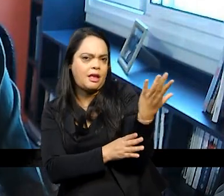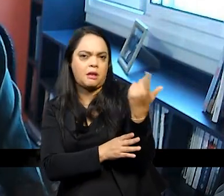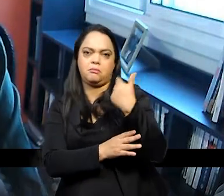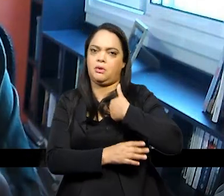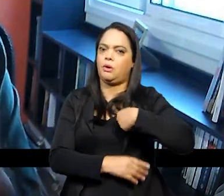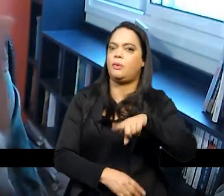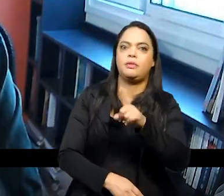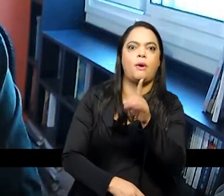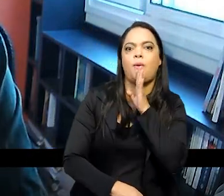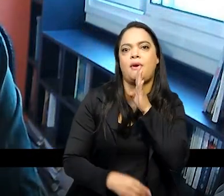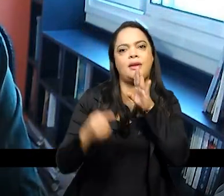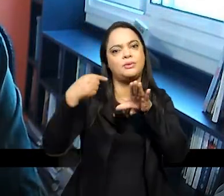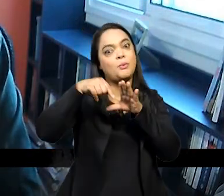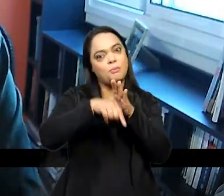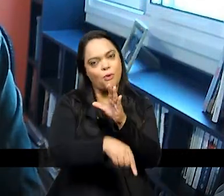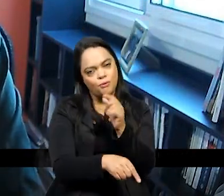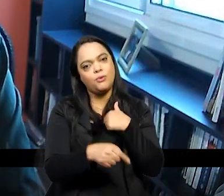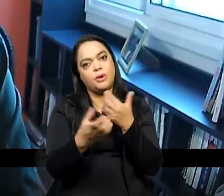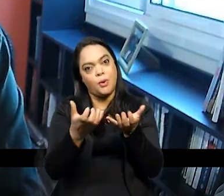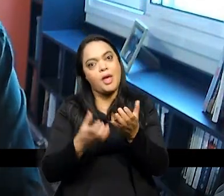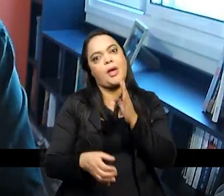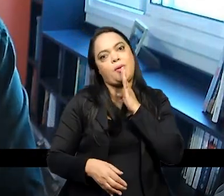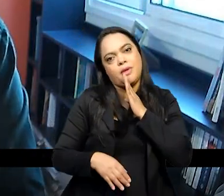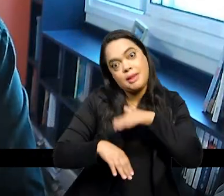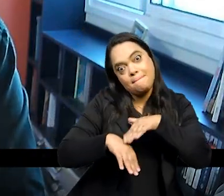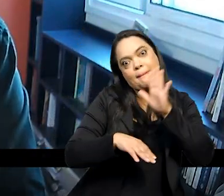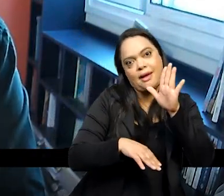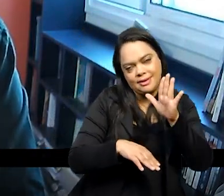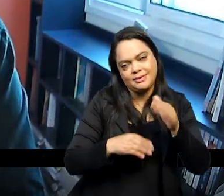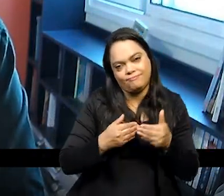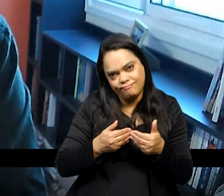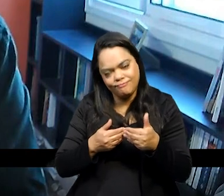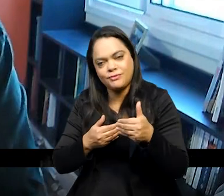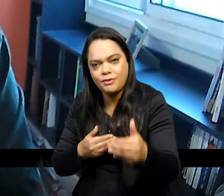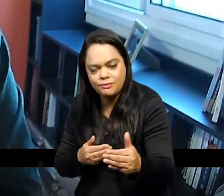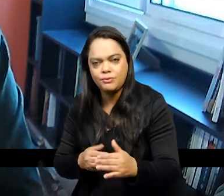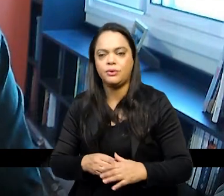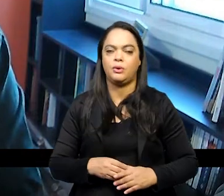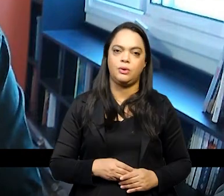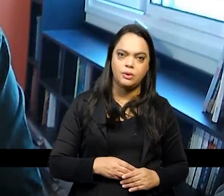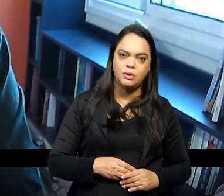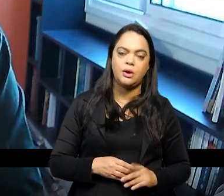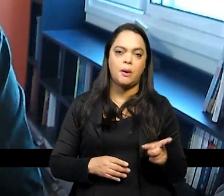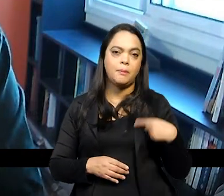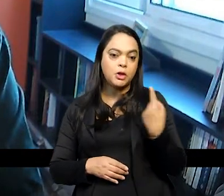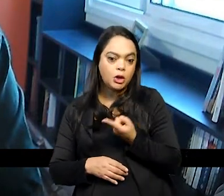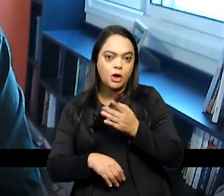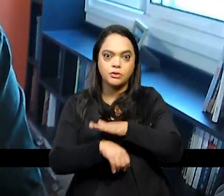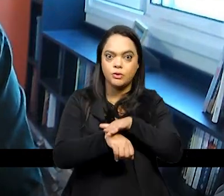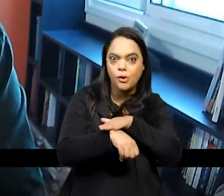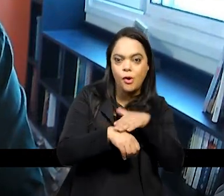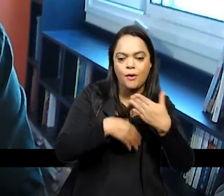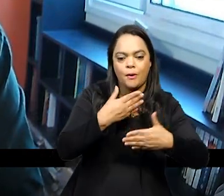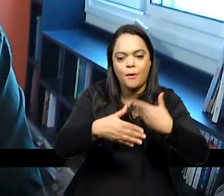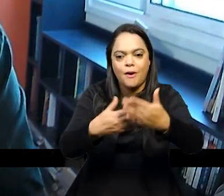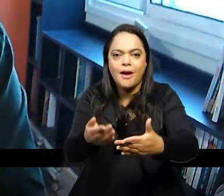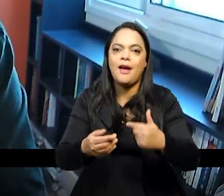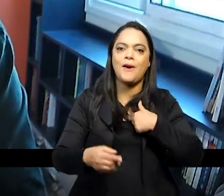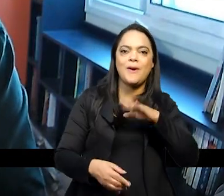conheça tanto quanto gostaria por enquanto mas a cada minuto aqui que a nossa conversa avança eu conheço um pouco melhor